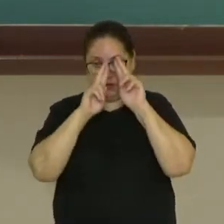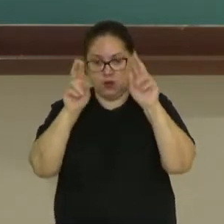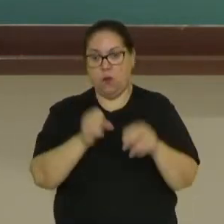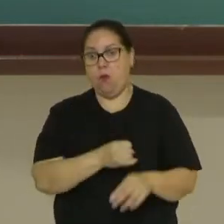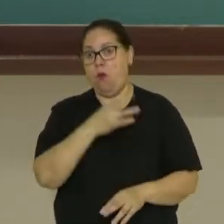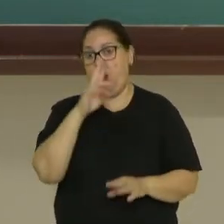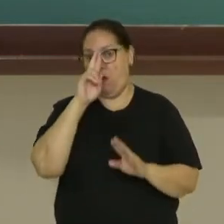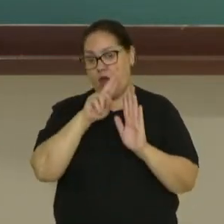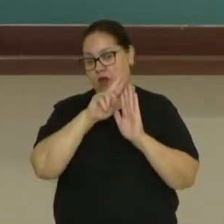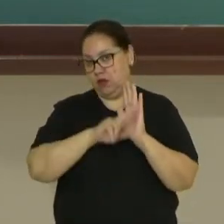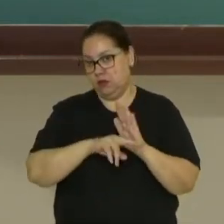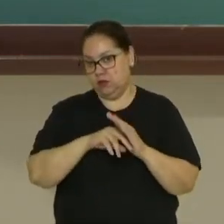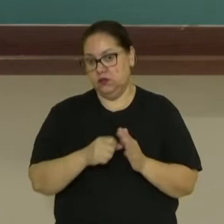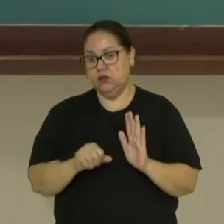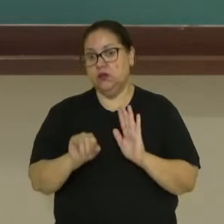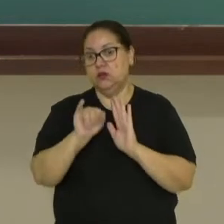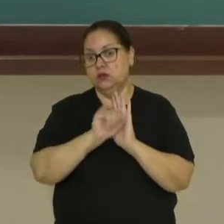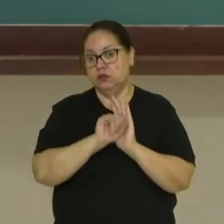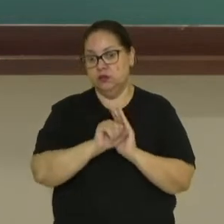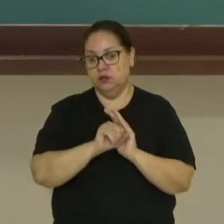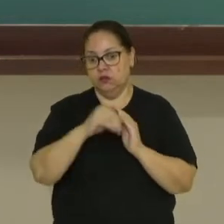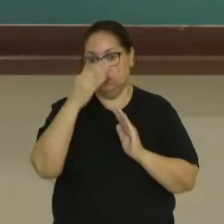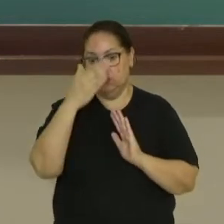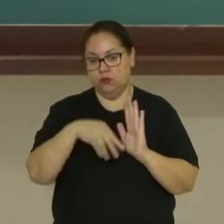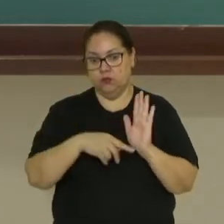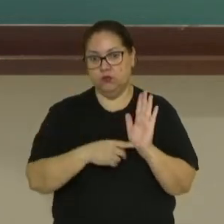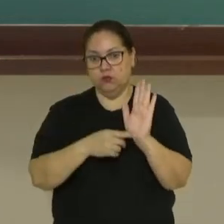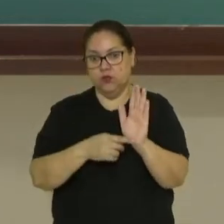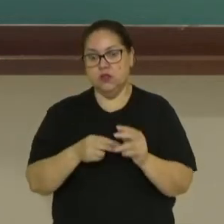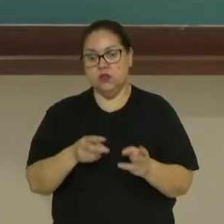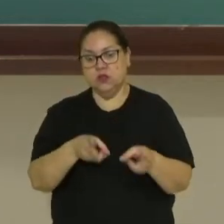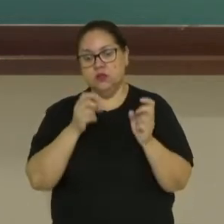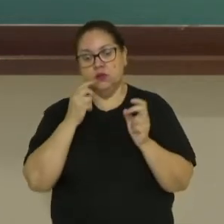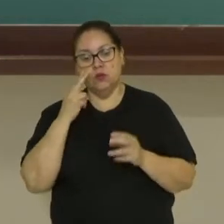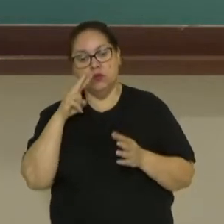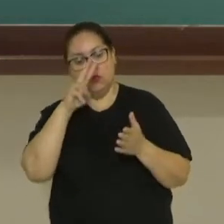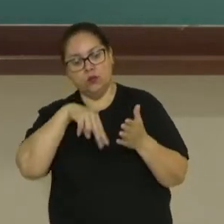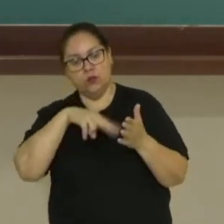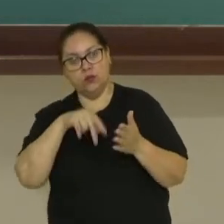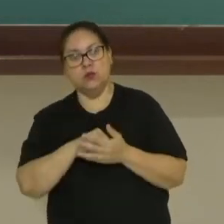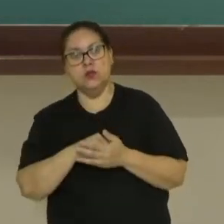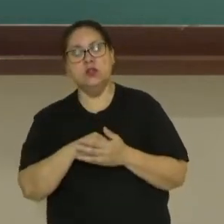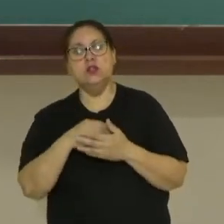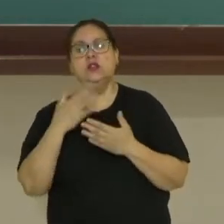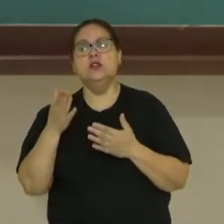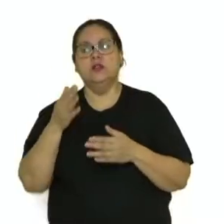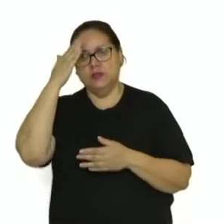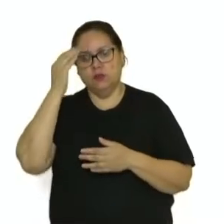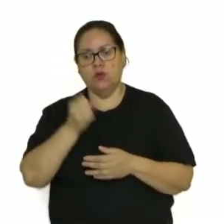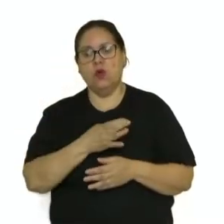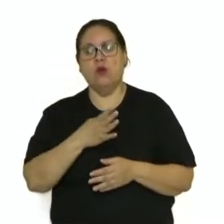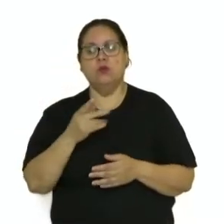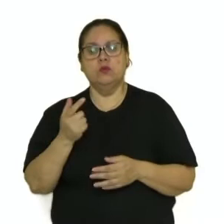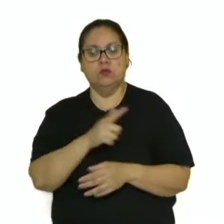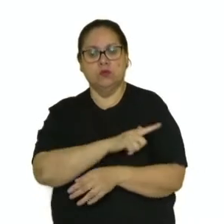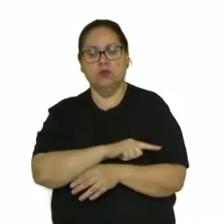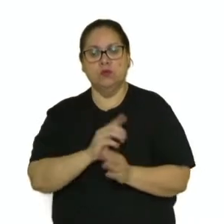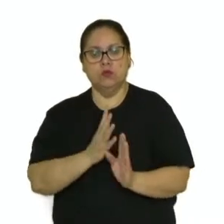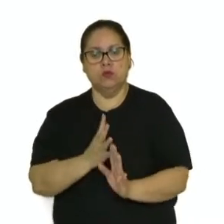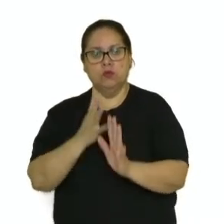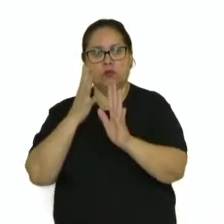regra? Então, ele é um documento público que deve sempre ser observado. E você sabe qual a função da